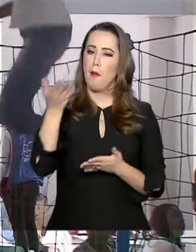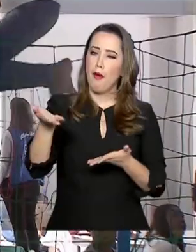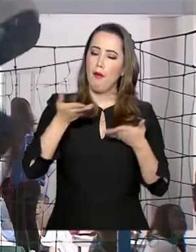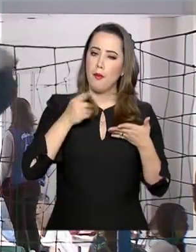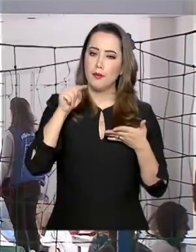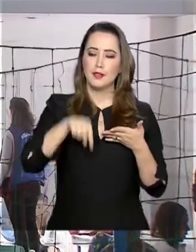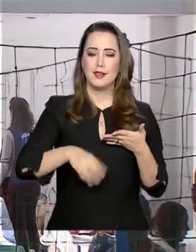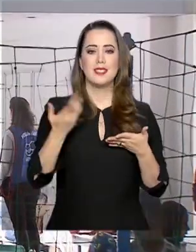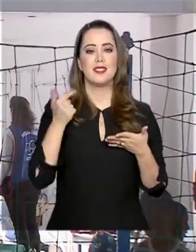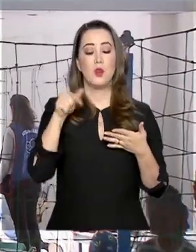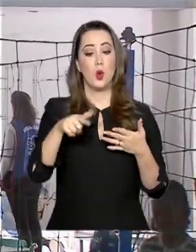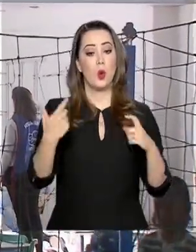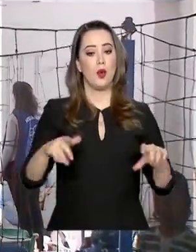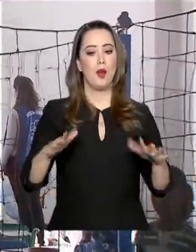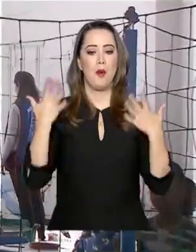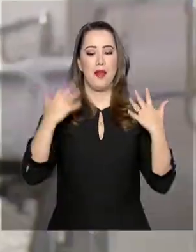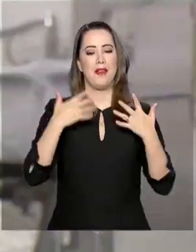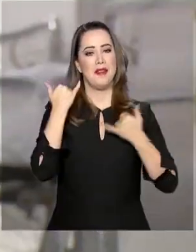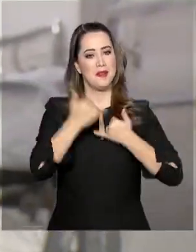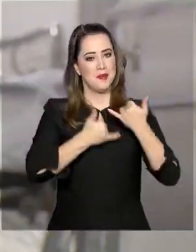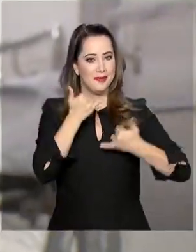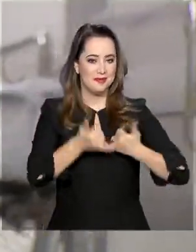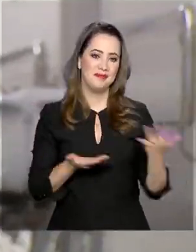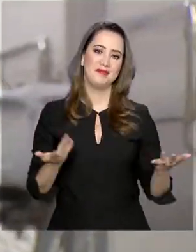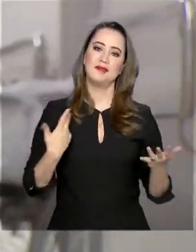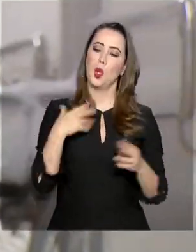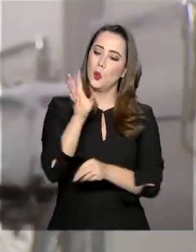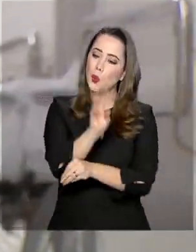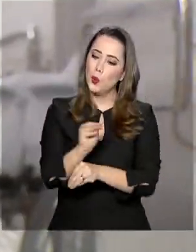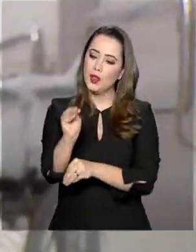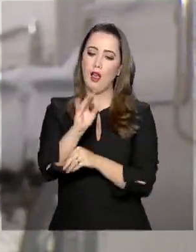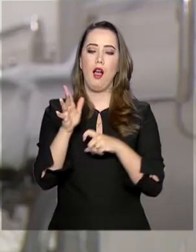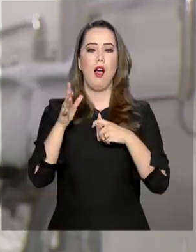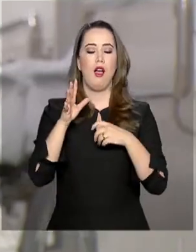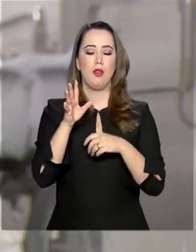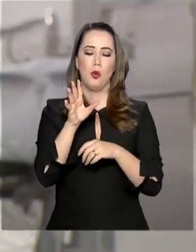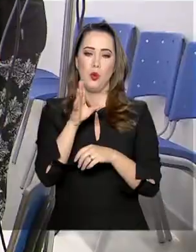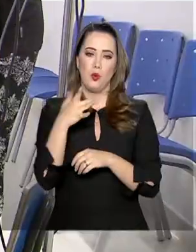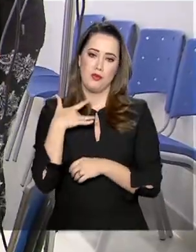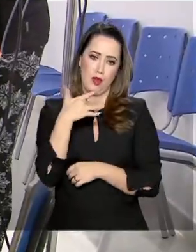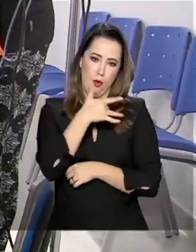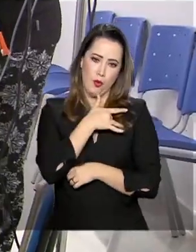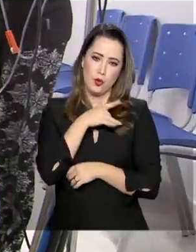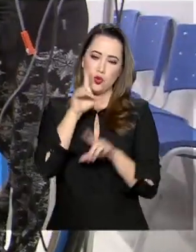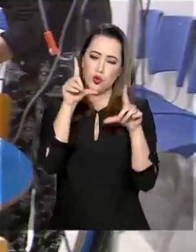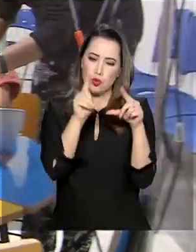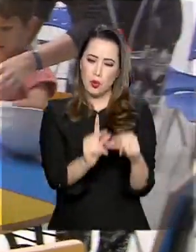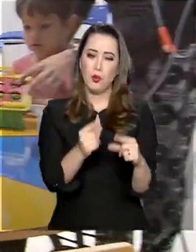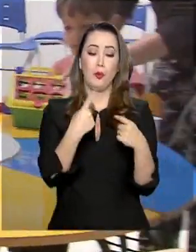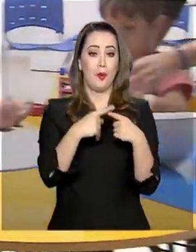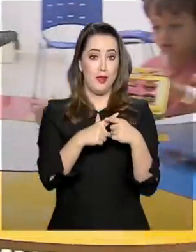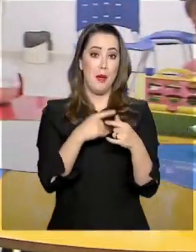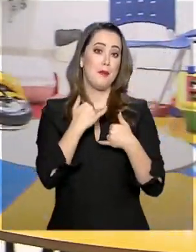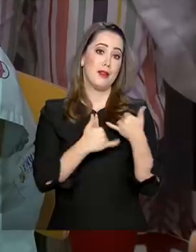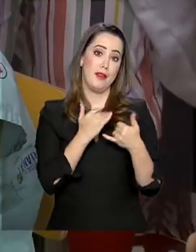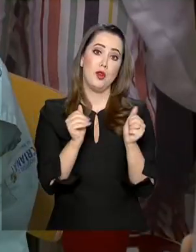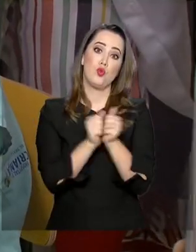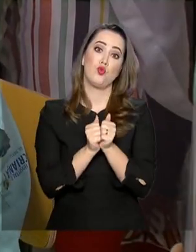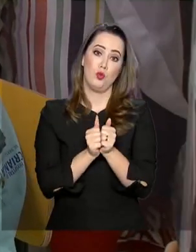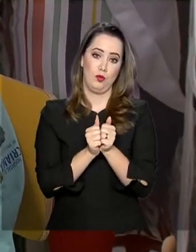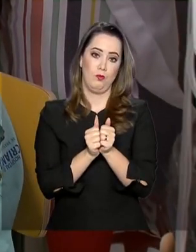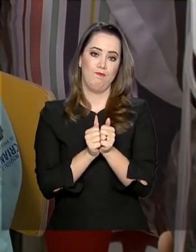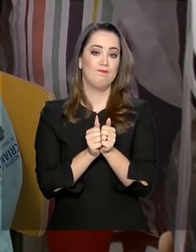em um ambiente alegre e divertido, e seu tratamento seja amenizado pelo uso de atividades lúdicas.